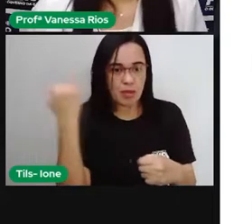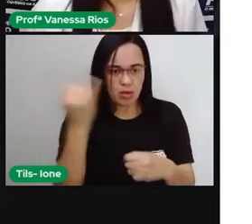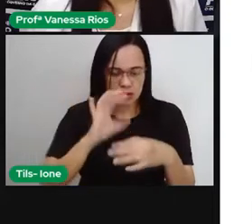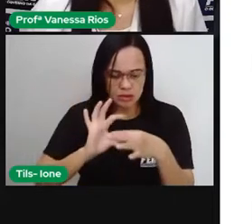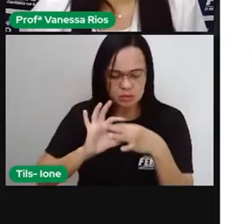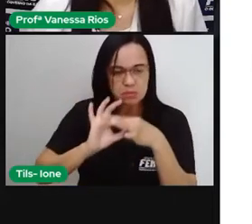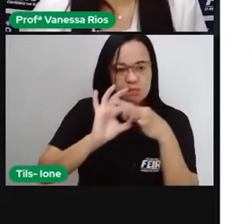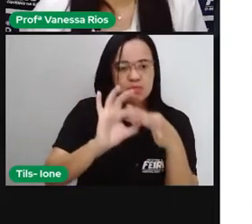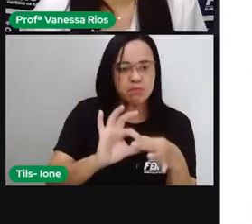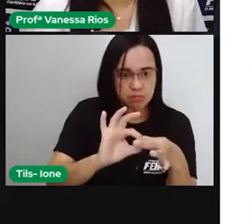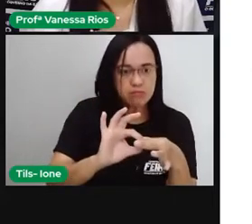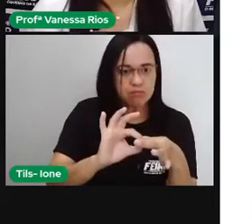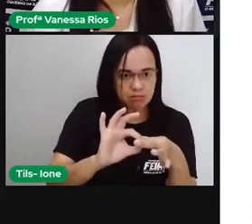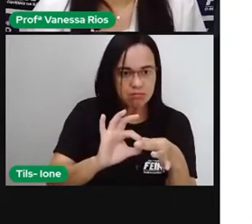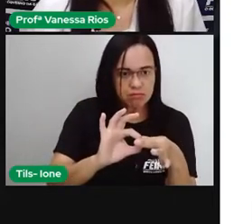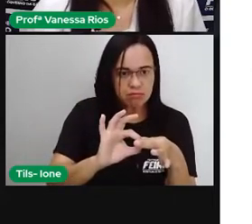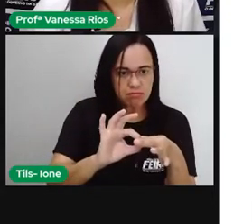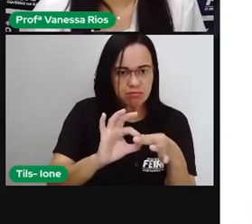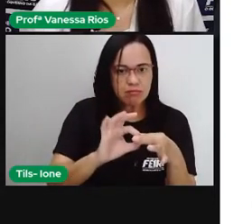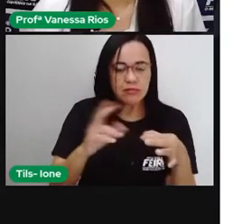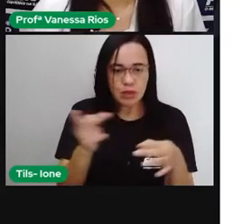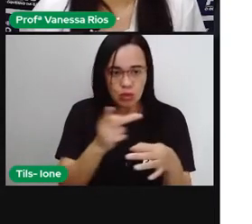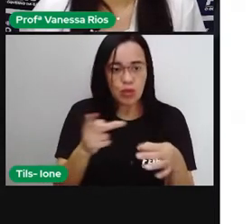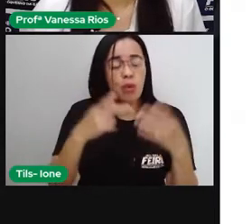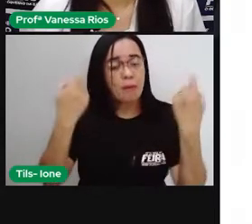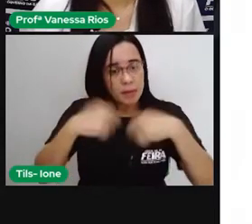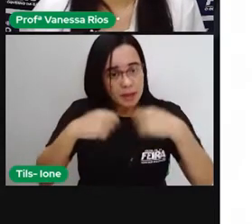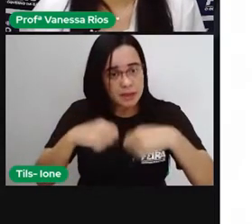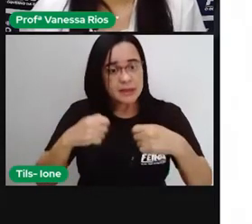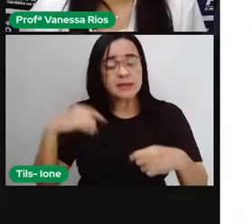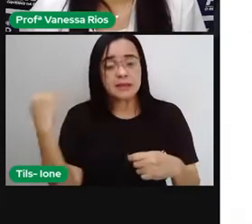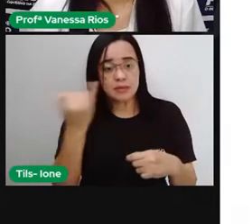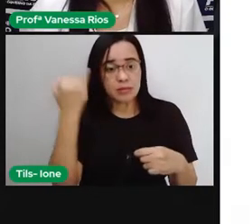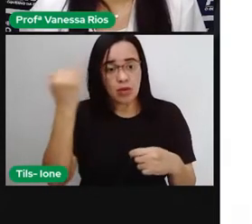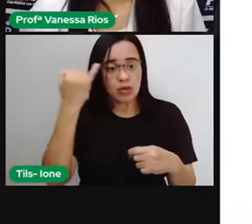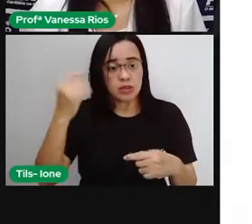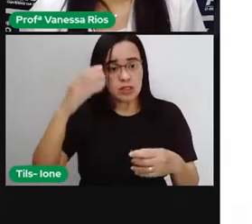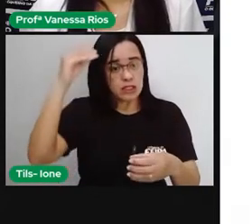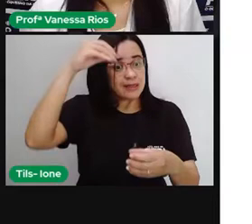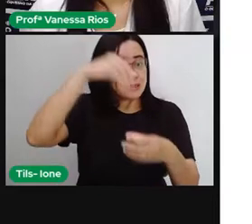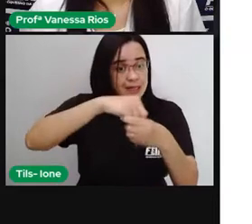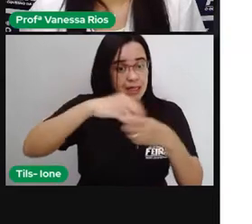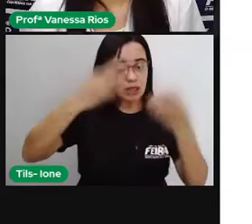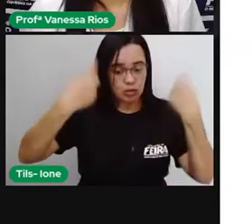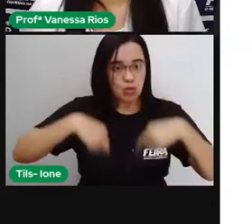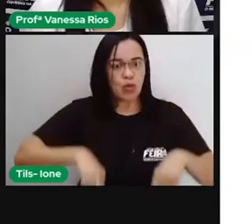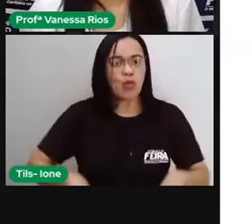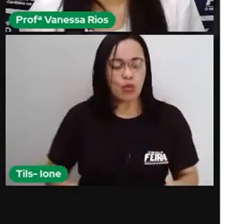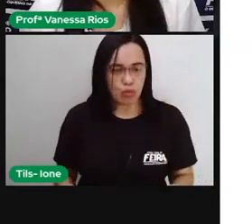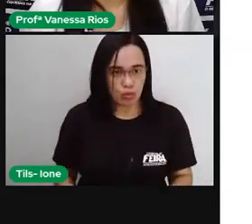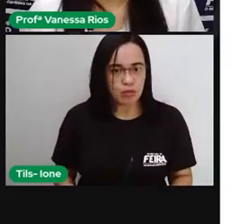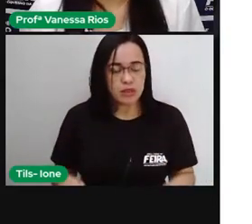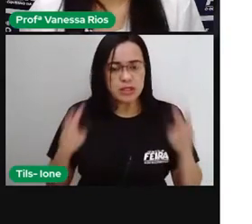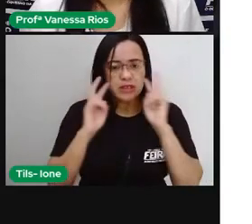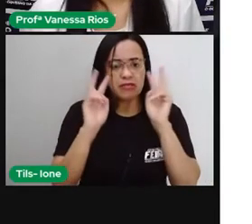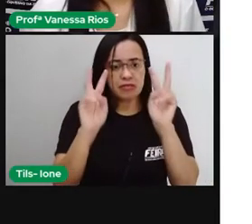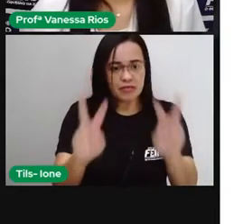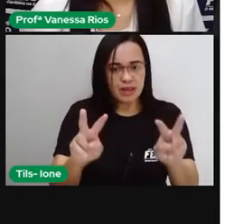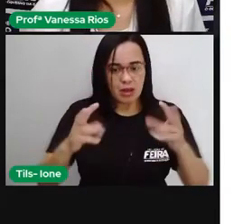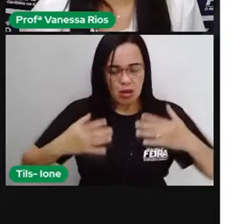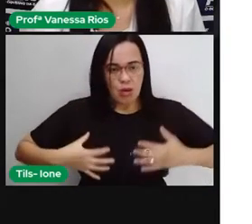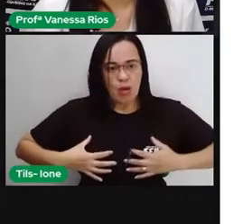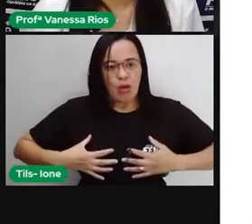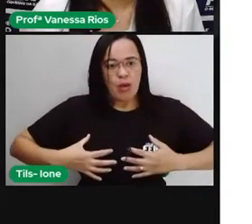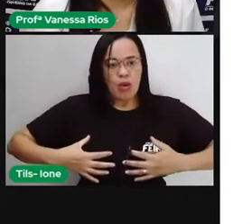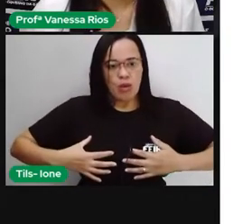para exercer a sua função e o seu papel dentro do nosso corpo. E aí a gente observa aí também a imagem do pulmão e